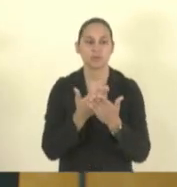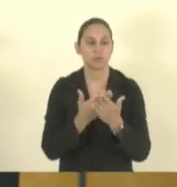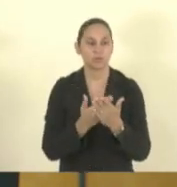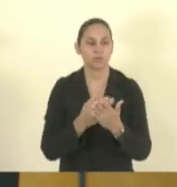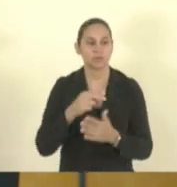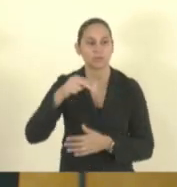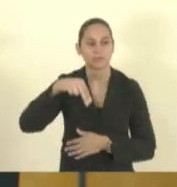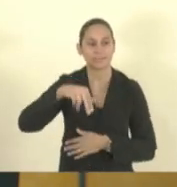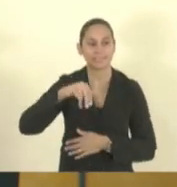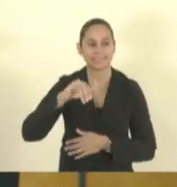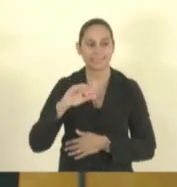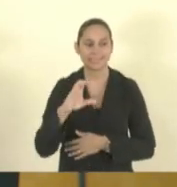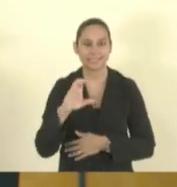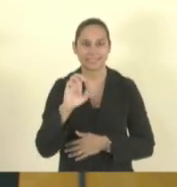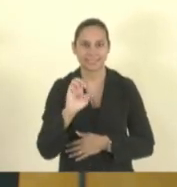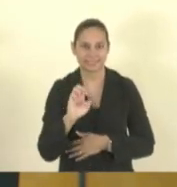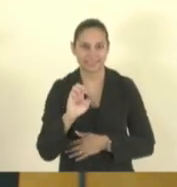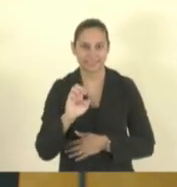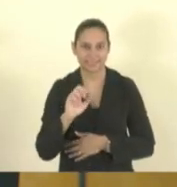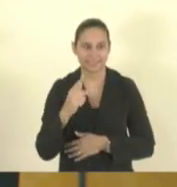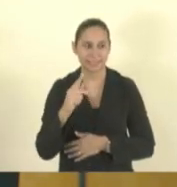a sobrinho do